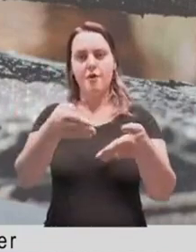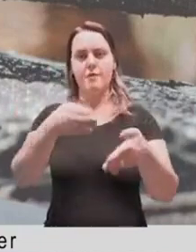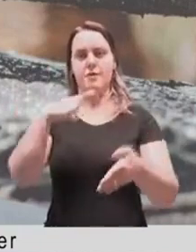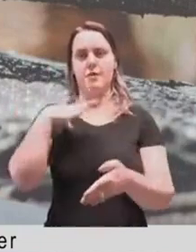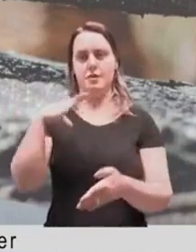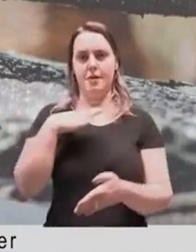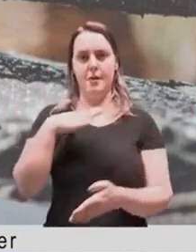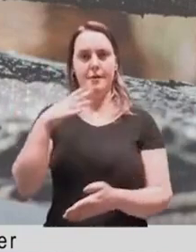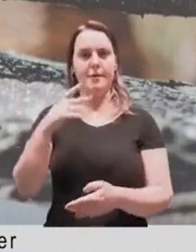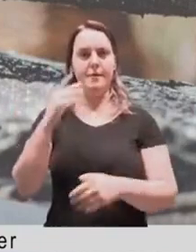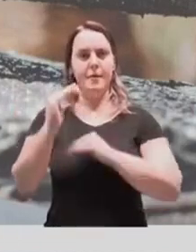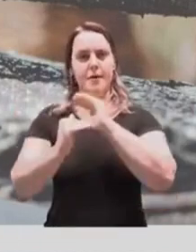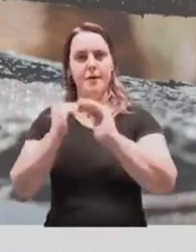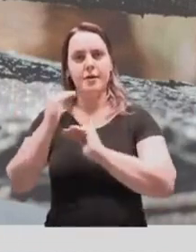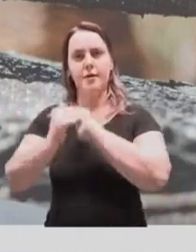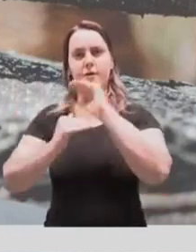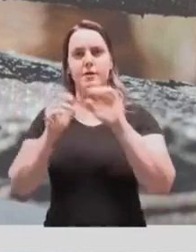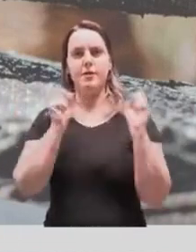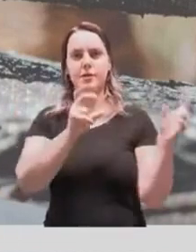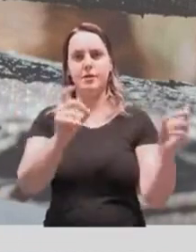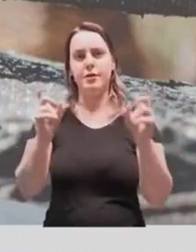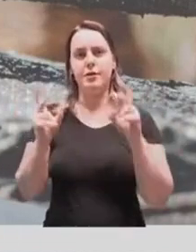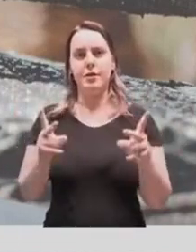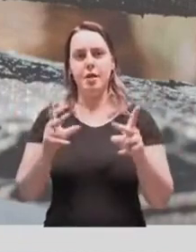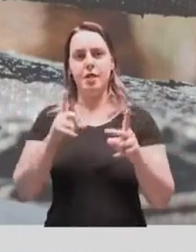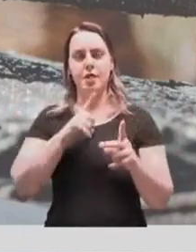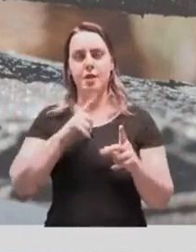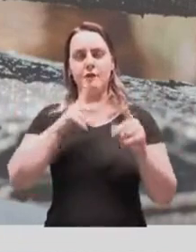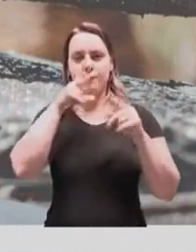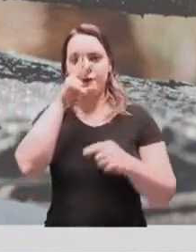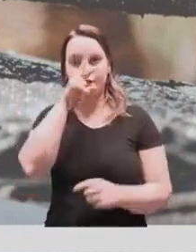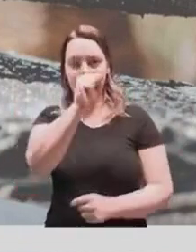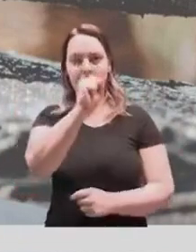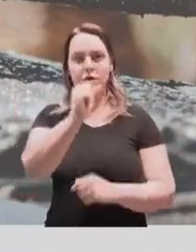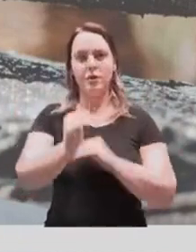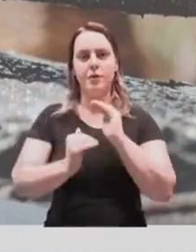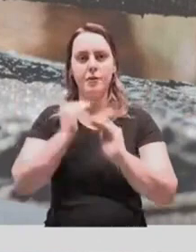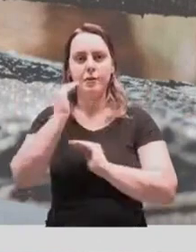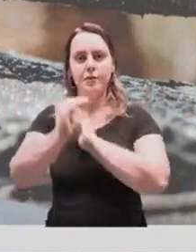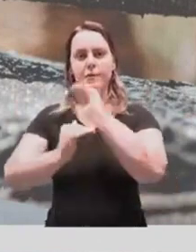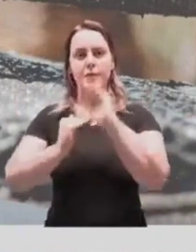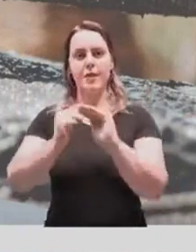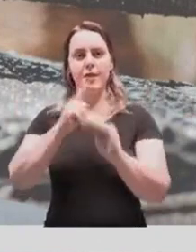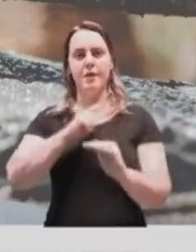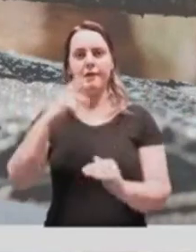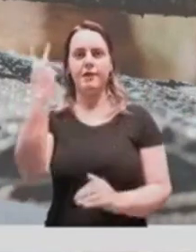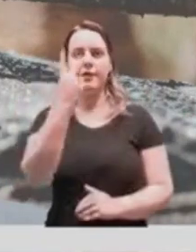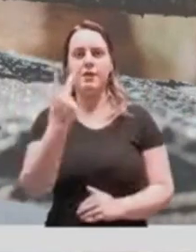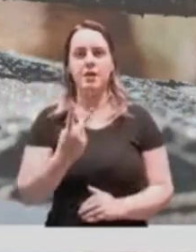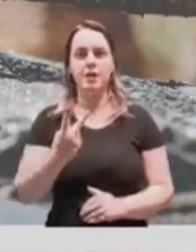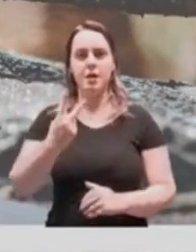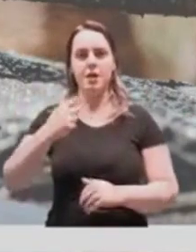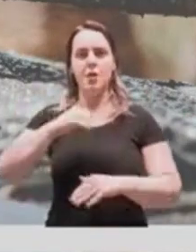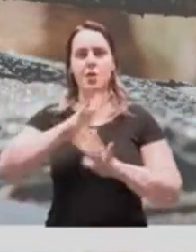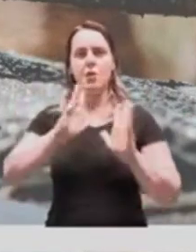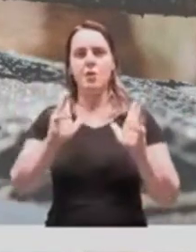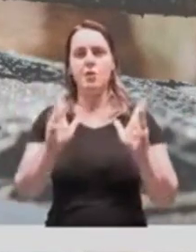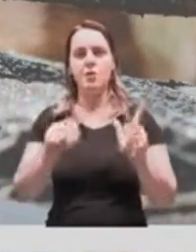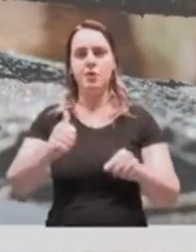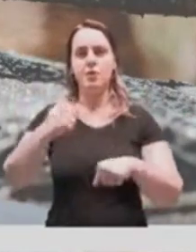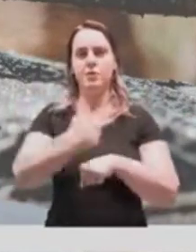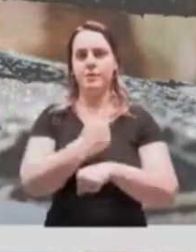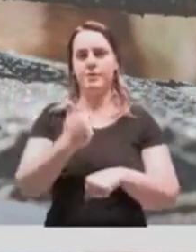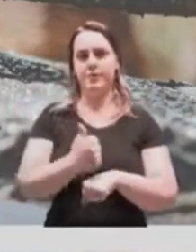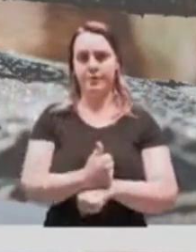centro da cidade, para aquecer o mercado formal e ter um comércio forte, bombando. Também vamos valorizar e qualificar